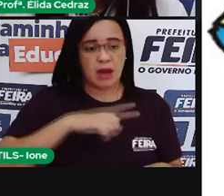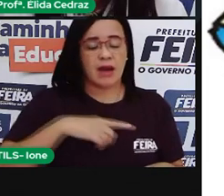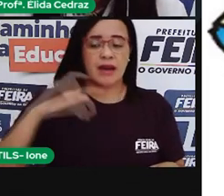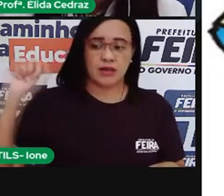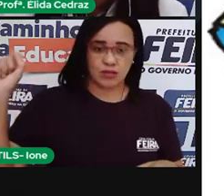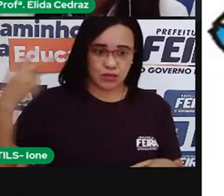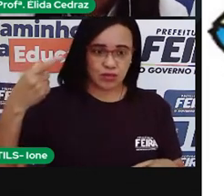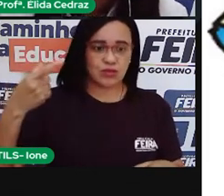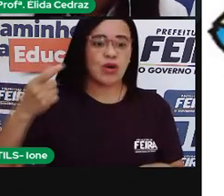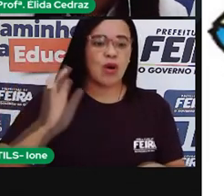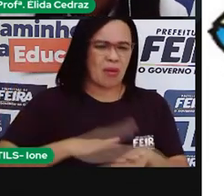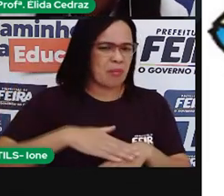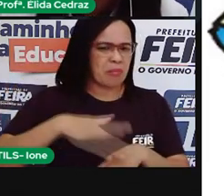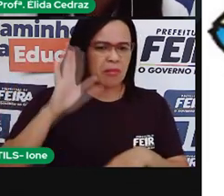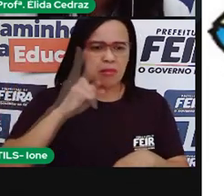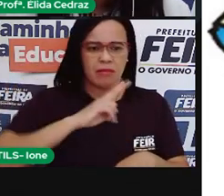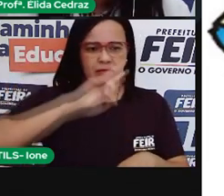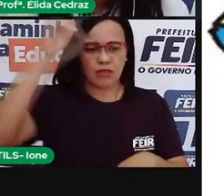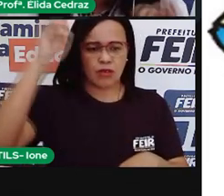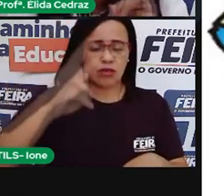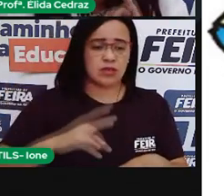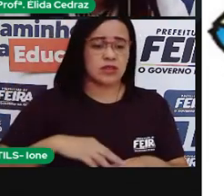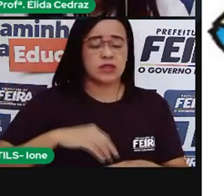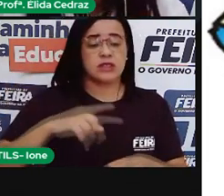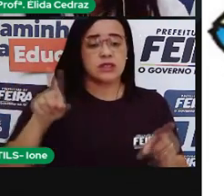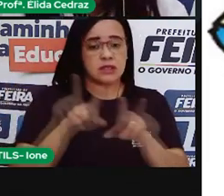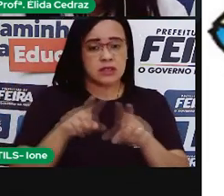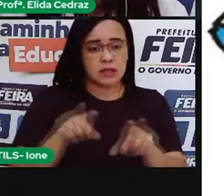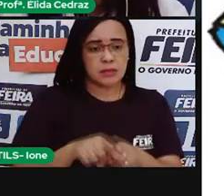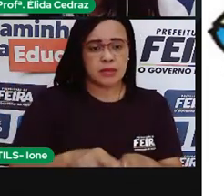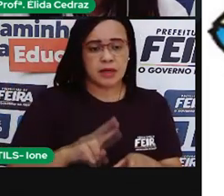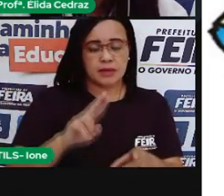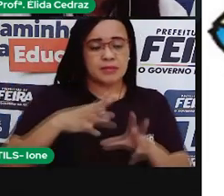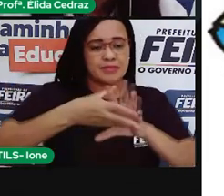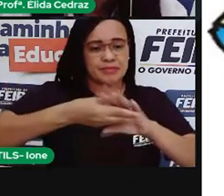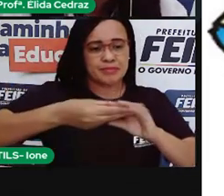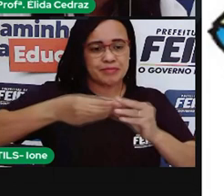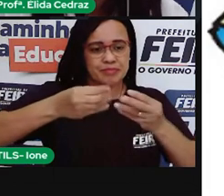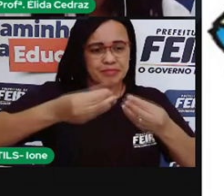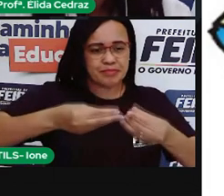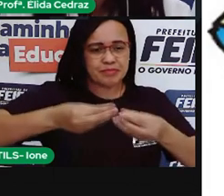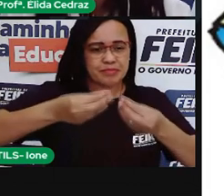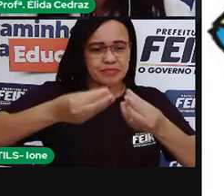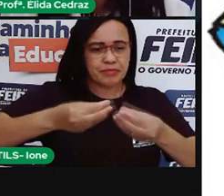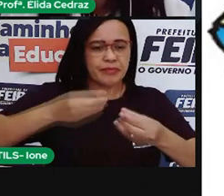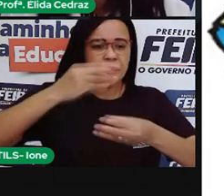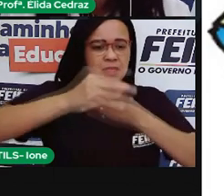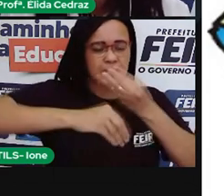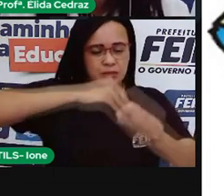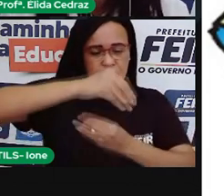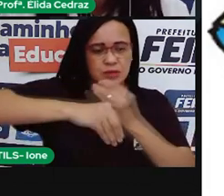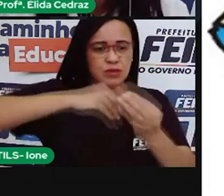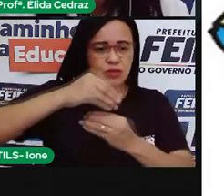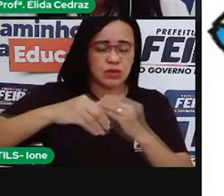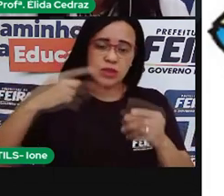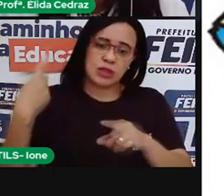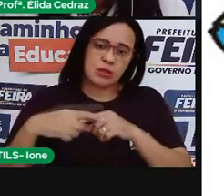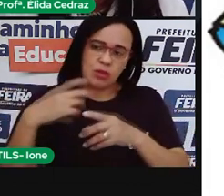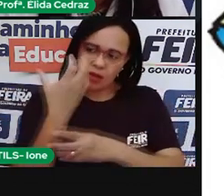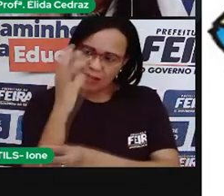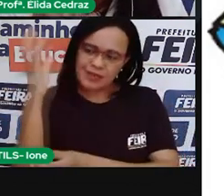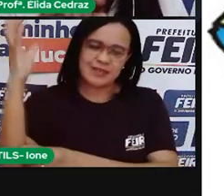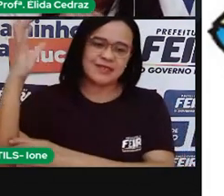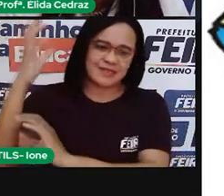mesmo, e também é úmida, por causa da floresta e da quantidade de rios que existem lá.